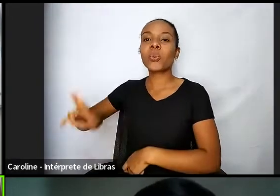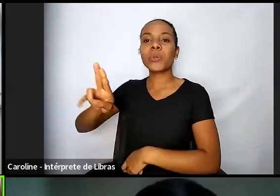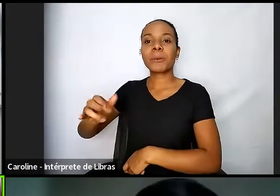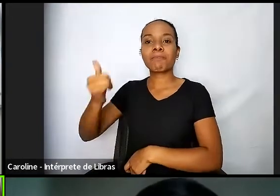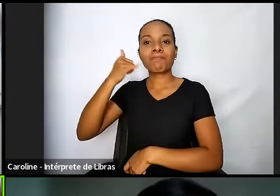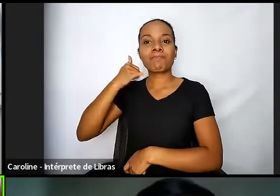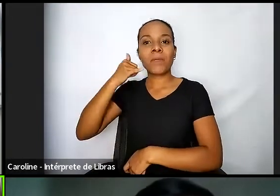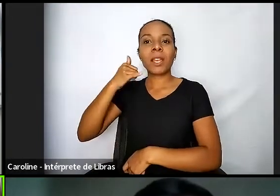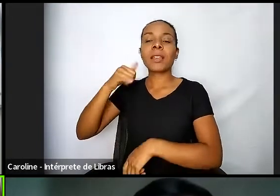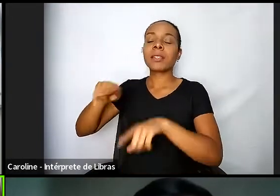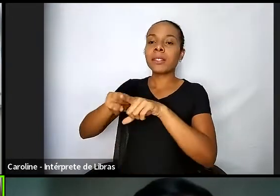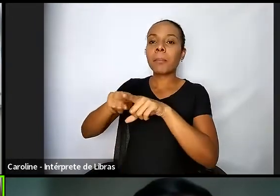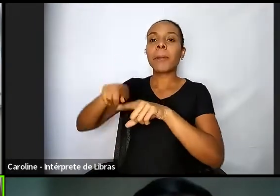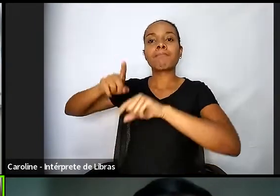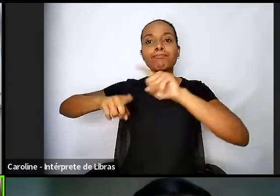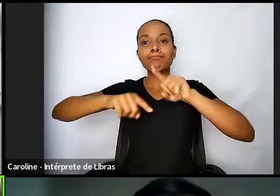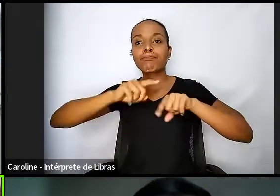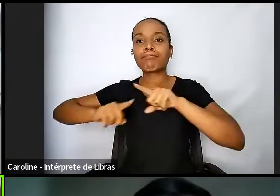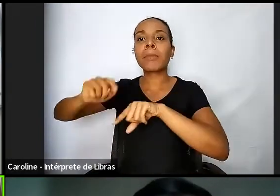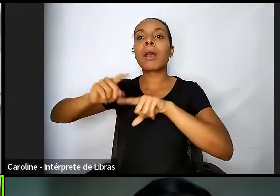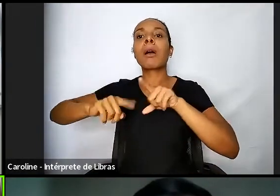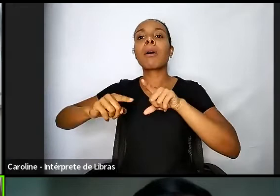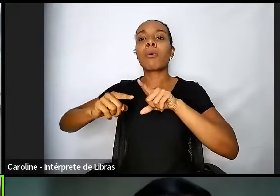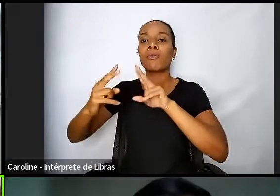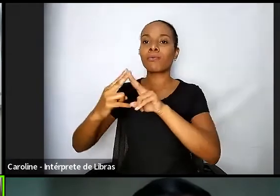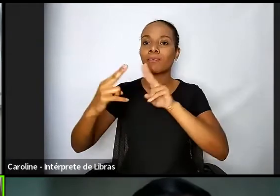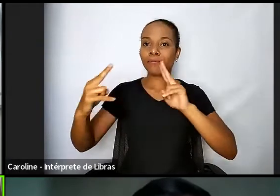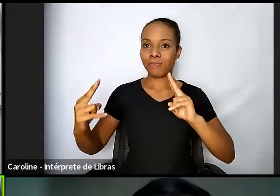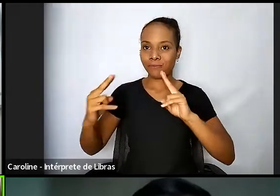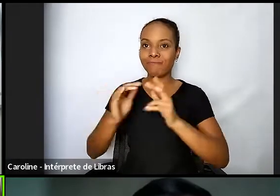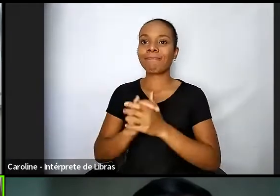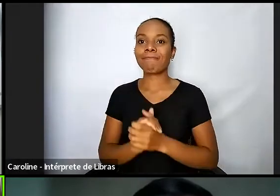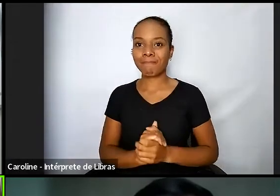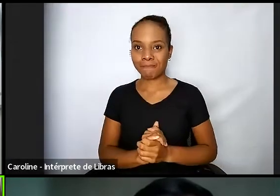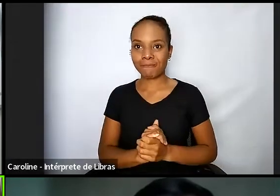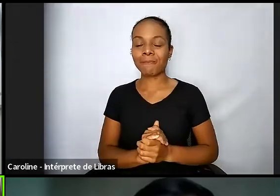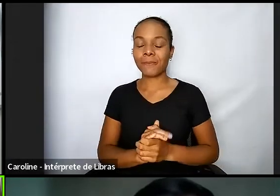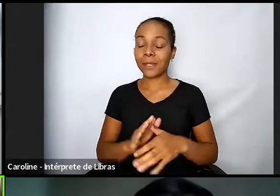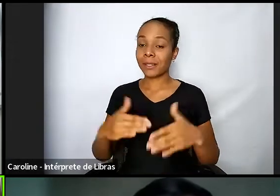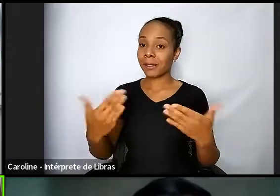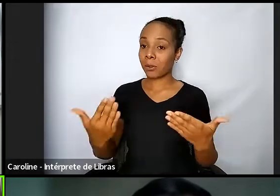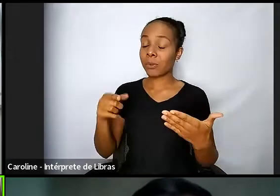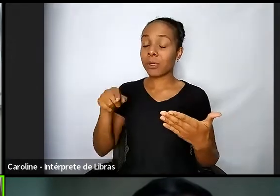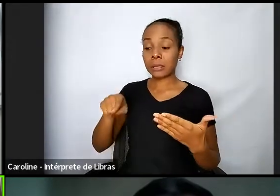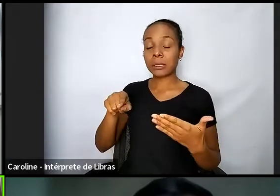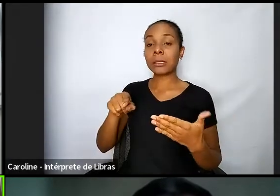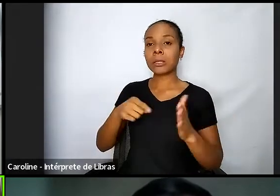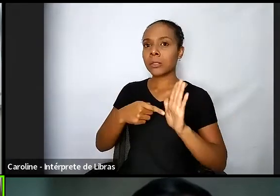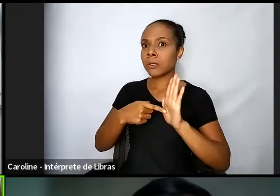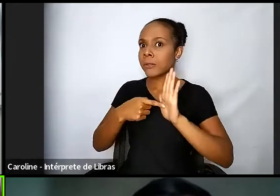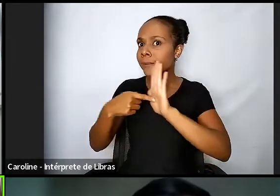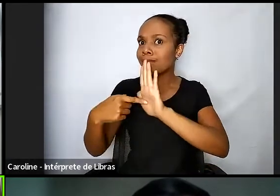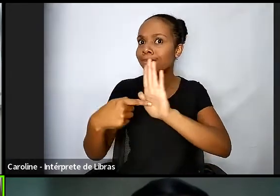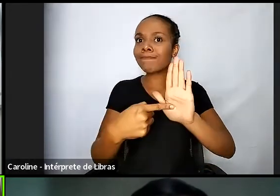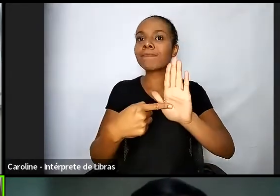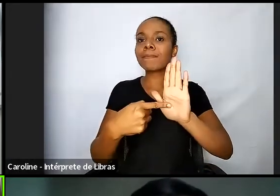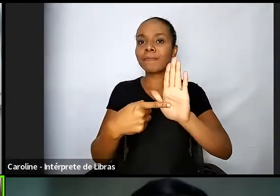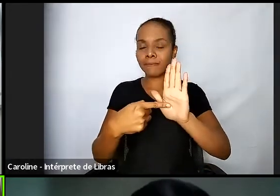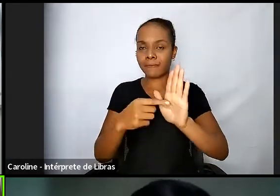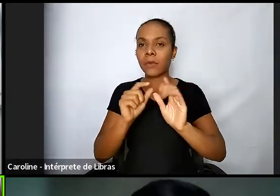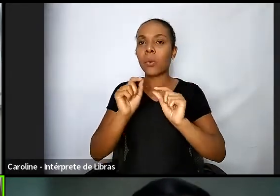para a resolução. Nós trouxemos muito forte a questão de se conhecer